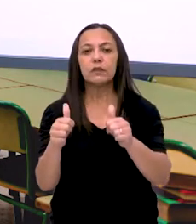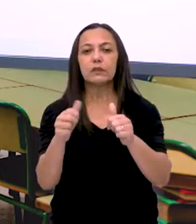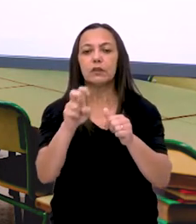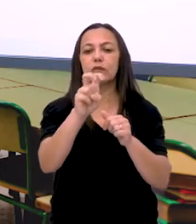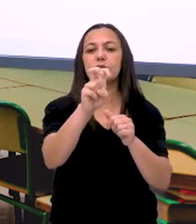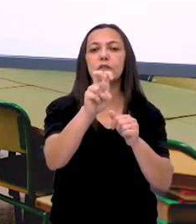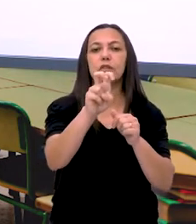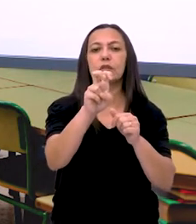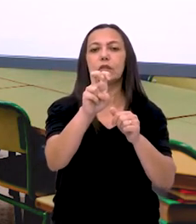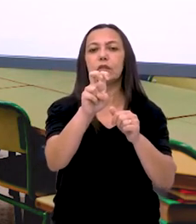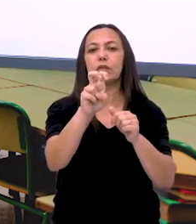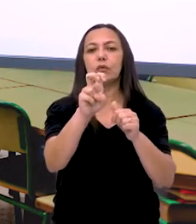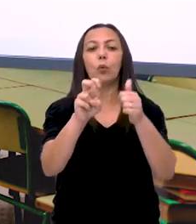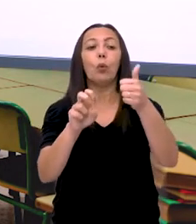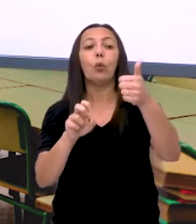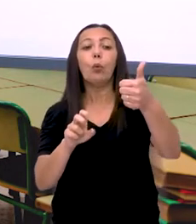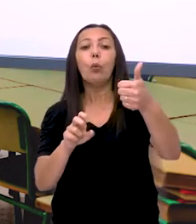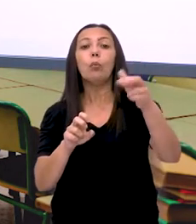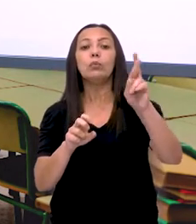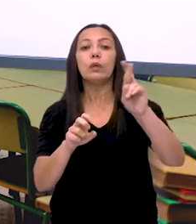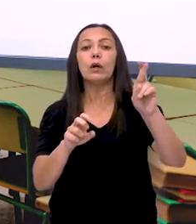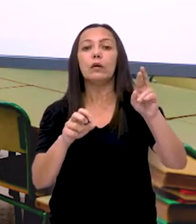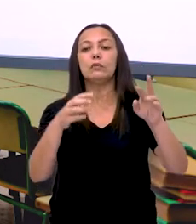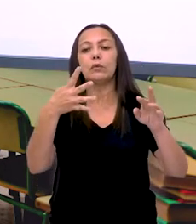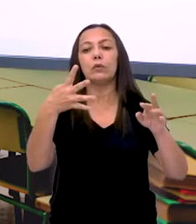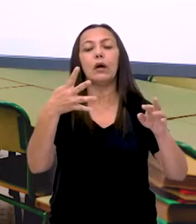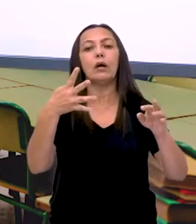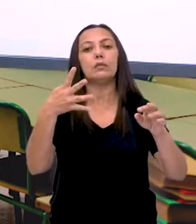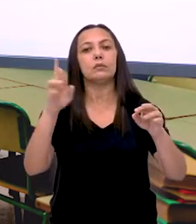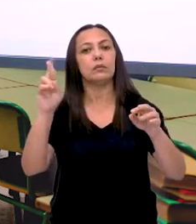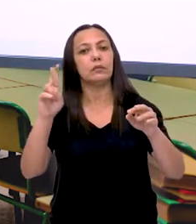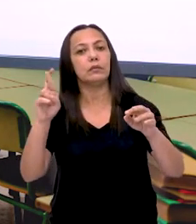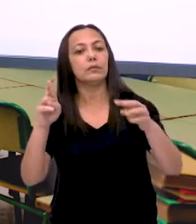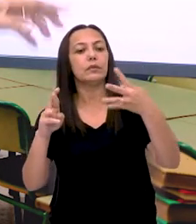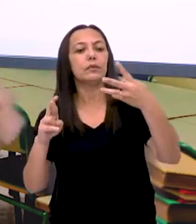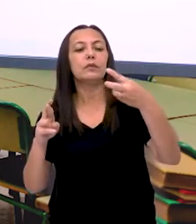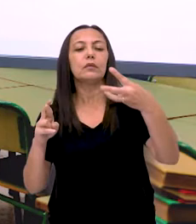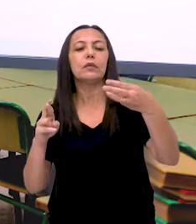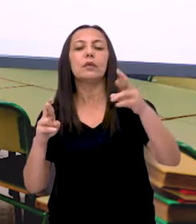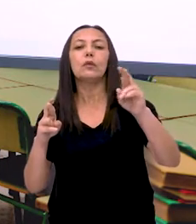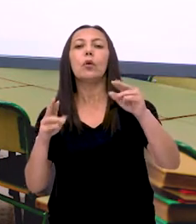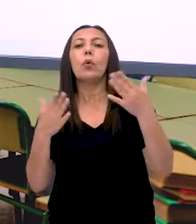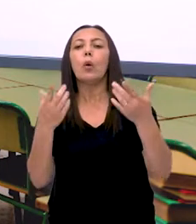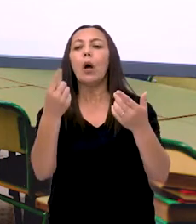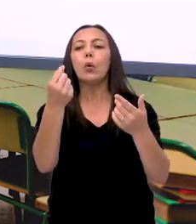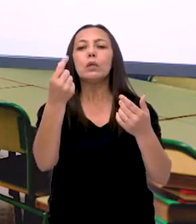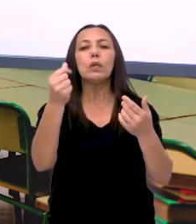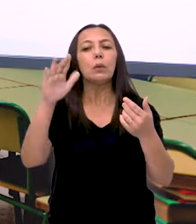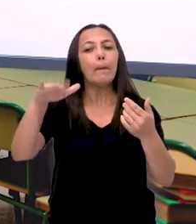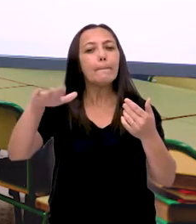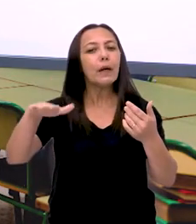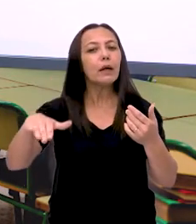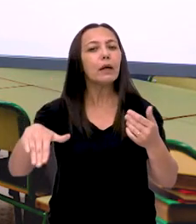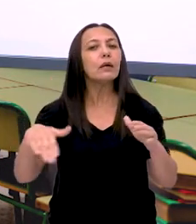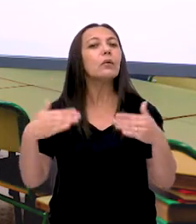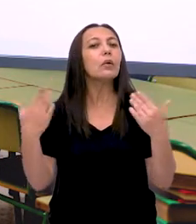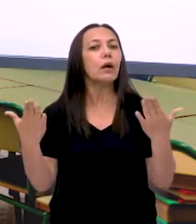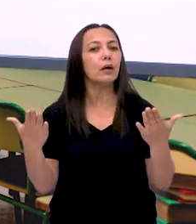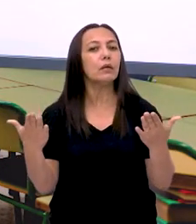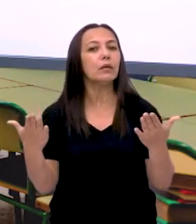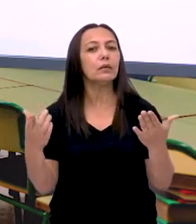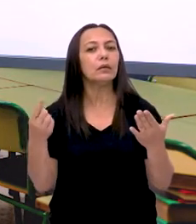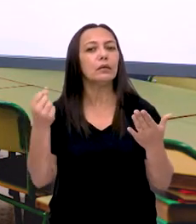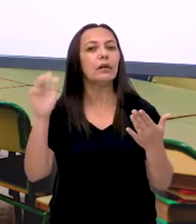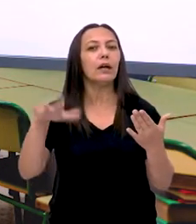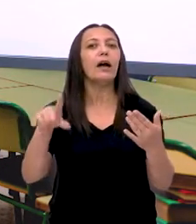análise dos 5, 1, 2, 4 e 3. Qual é o menor valor? Qual é o mais barato?